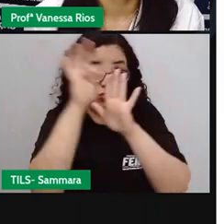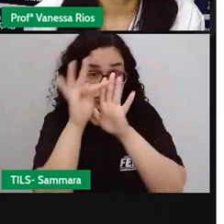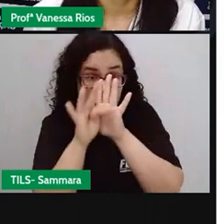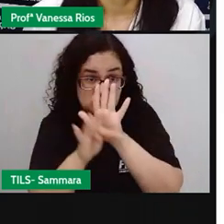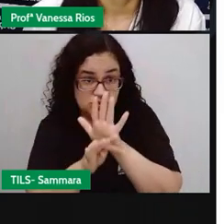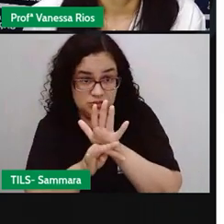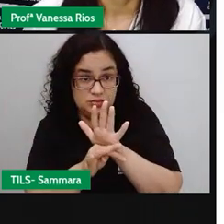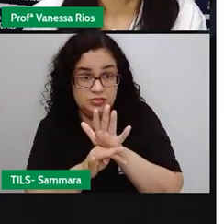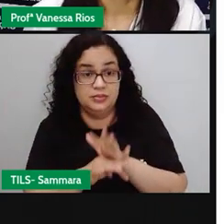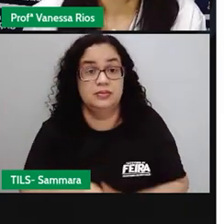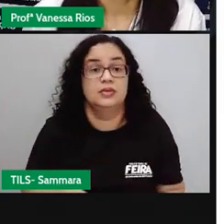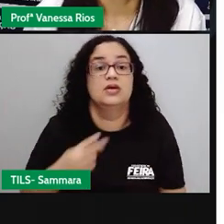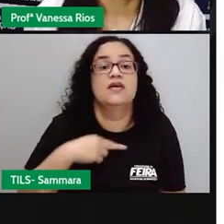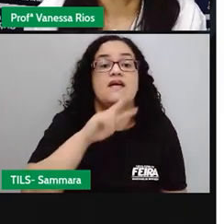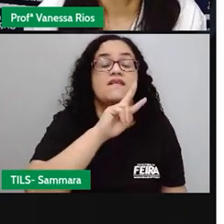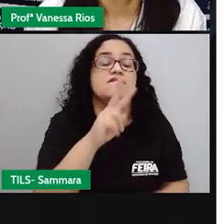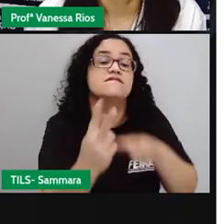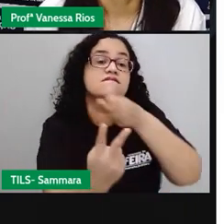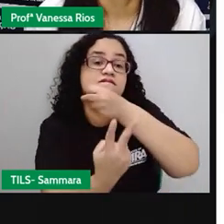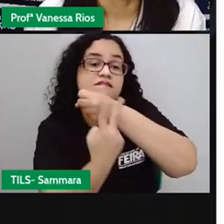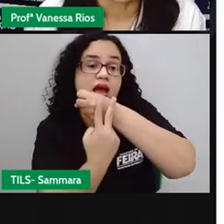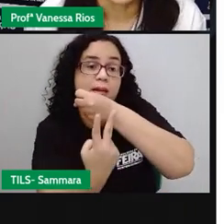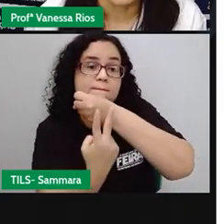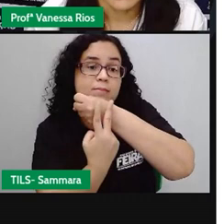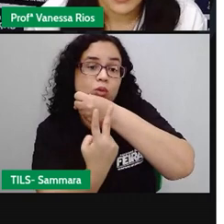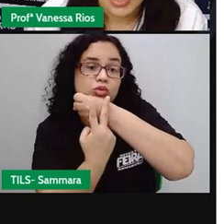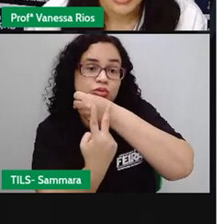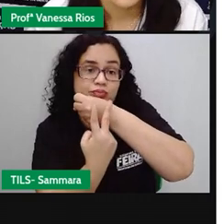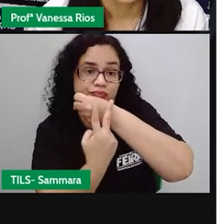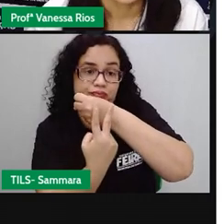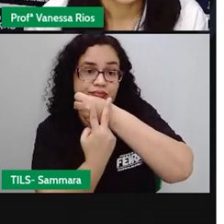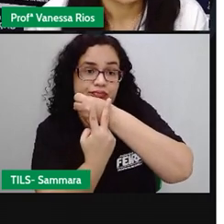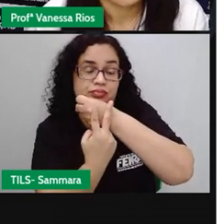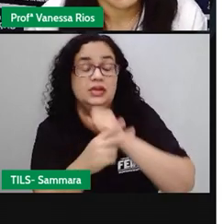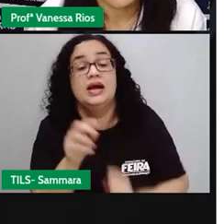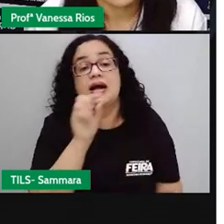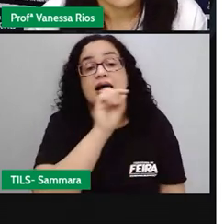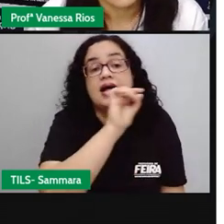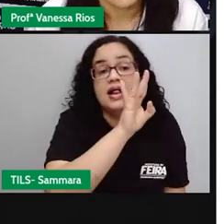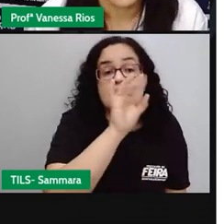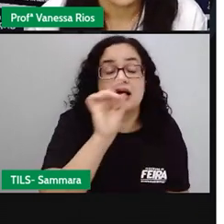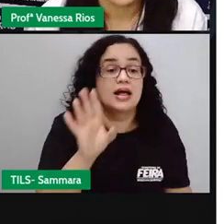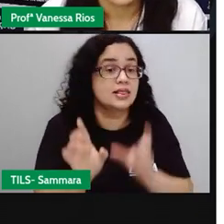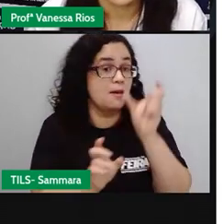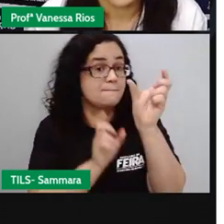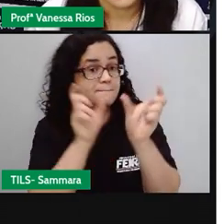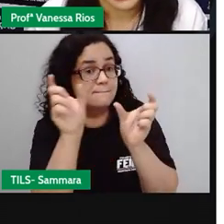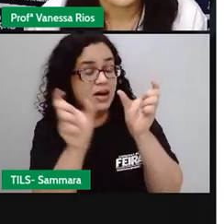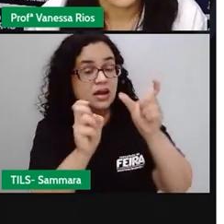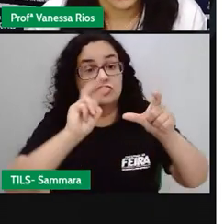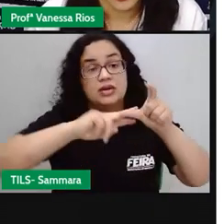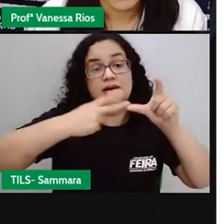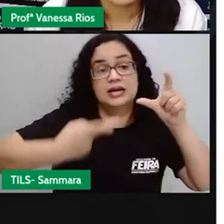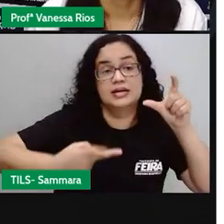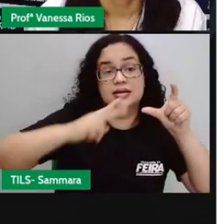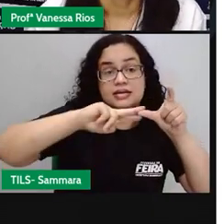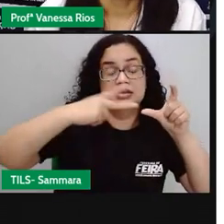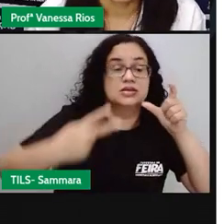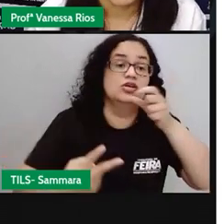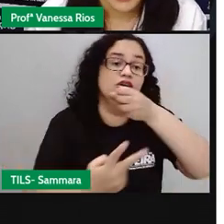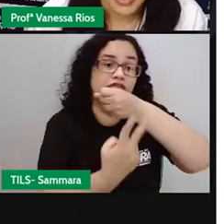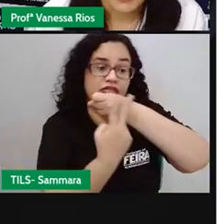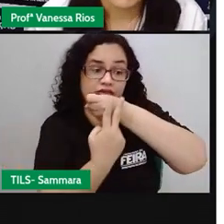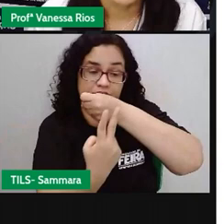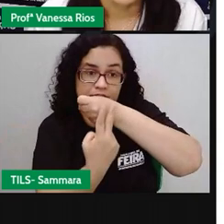texto, elas são, ó, verbos, né? Cada palavra dessa aí ela é classificada como